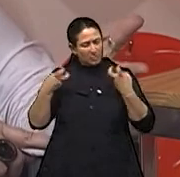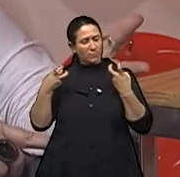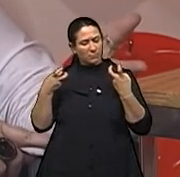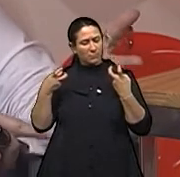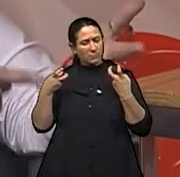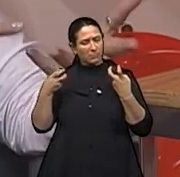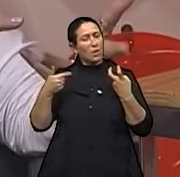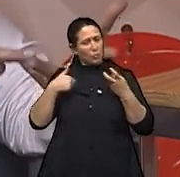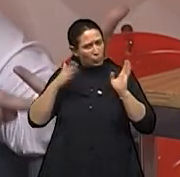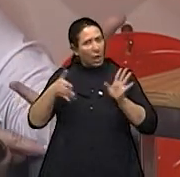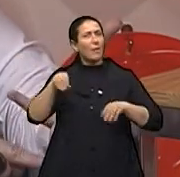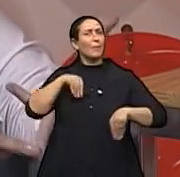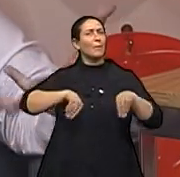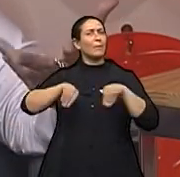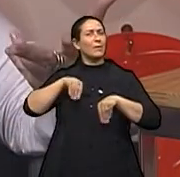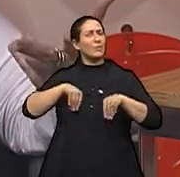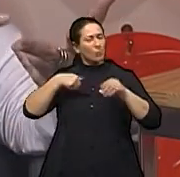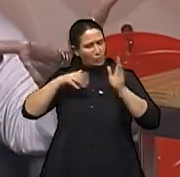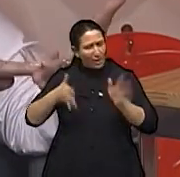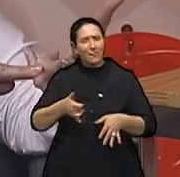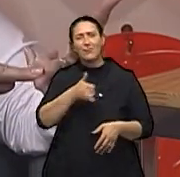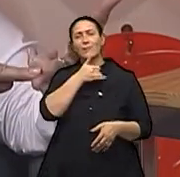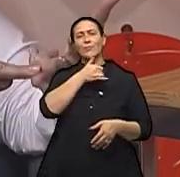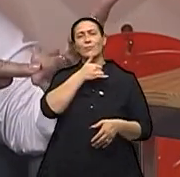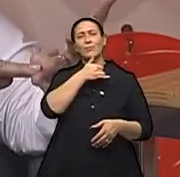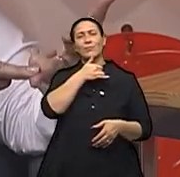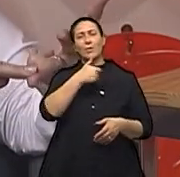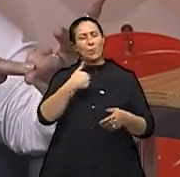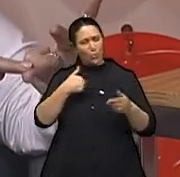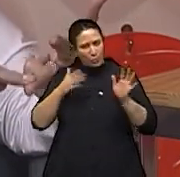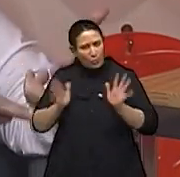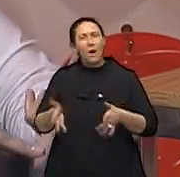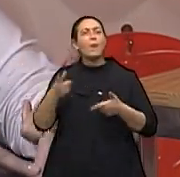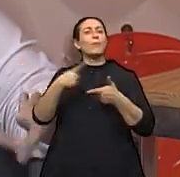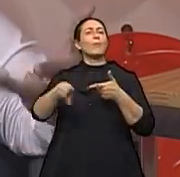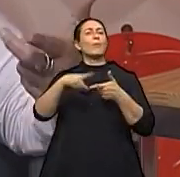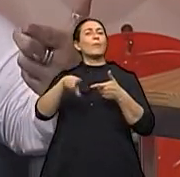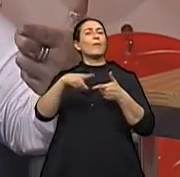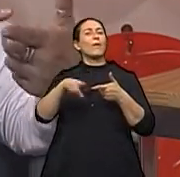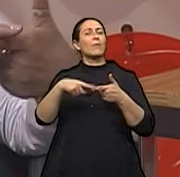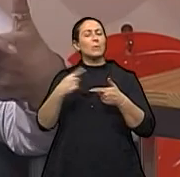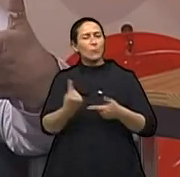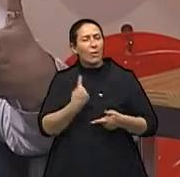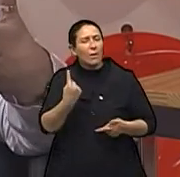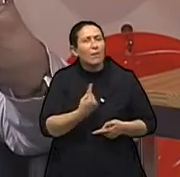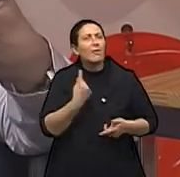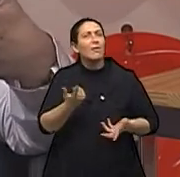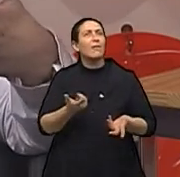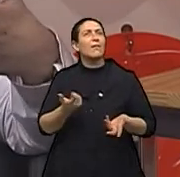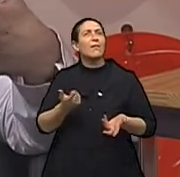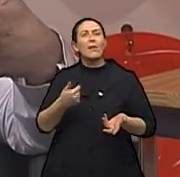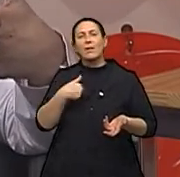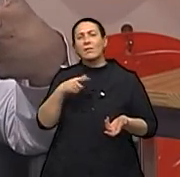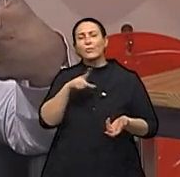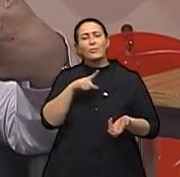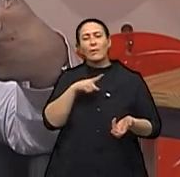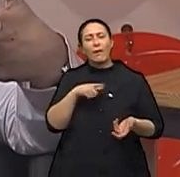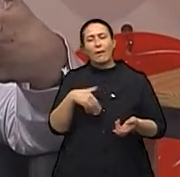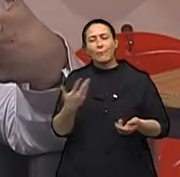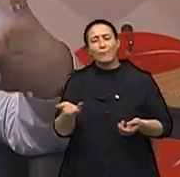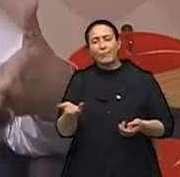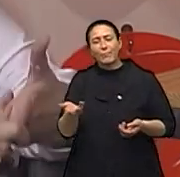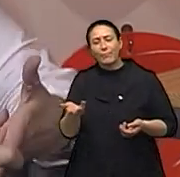já eram deprimidas, elas já eram tristes, elas já tinham problemas de isolamento, tinham problemas